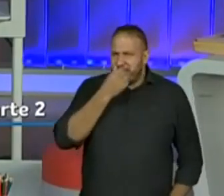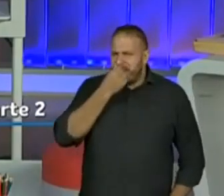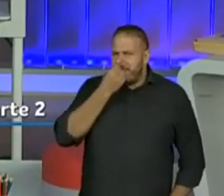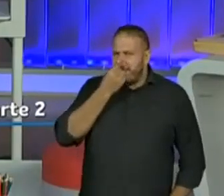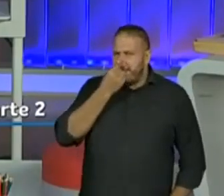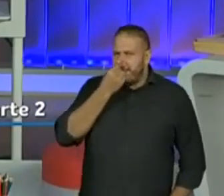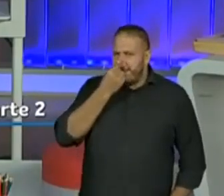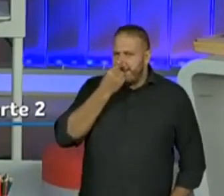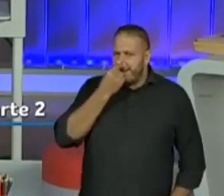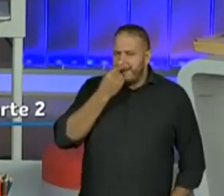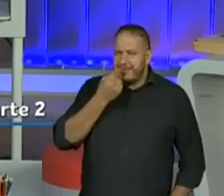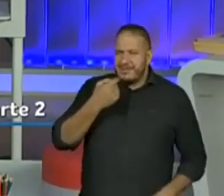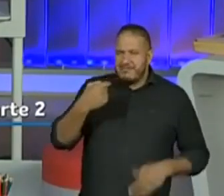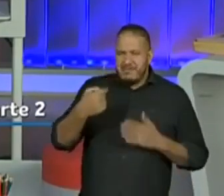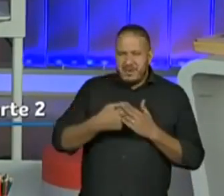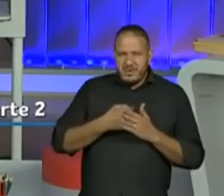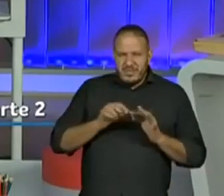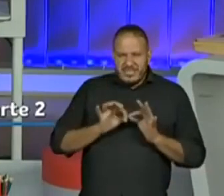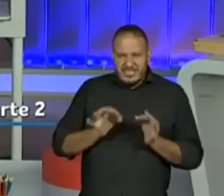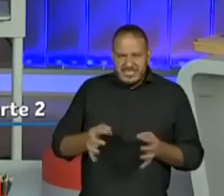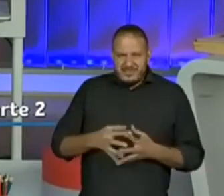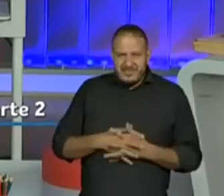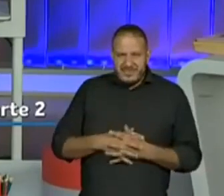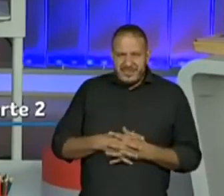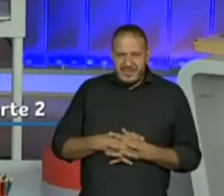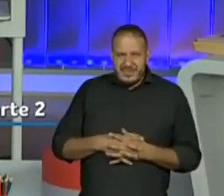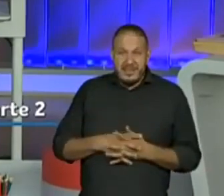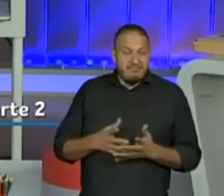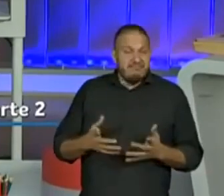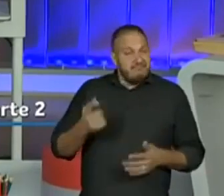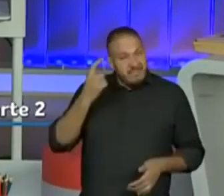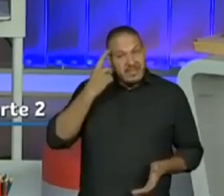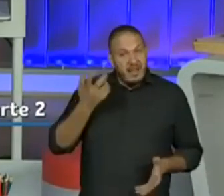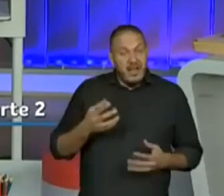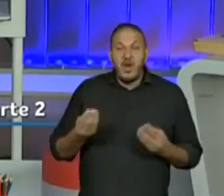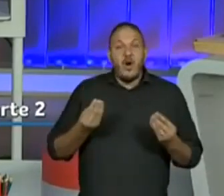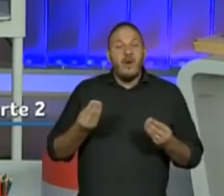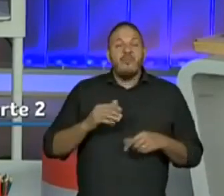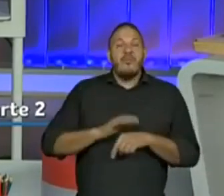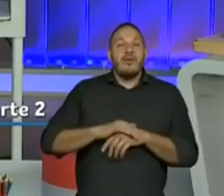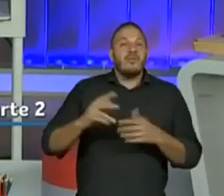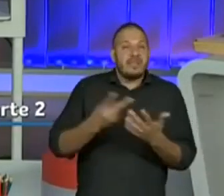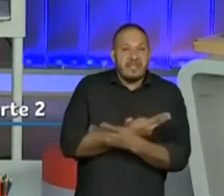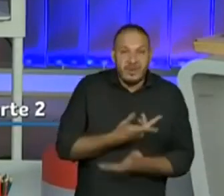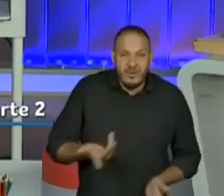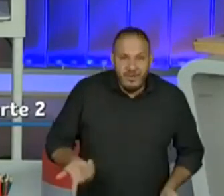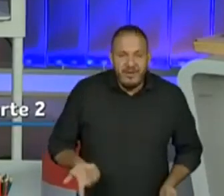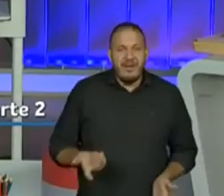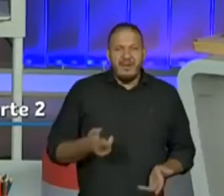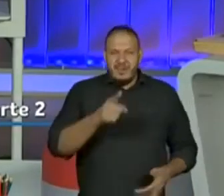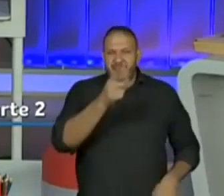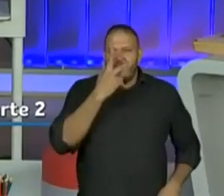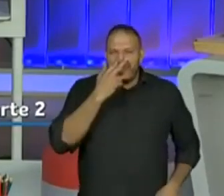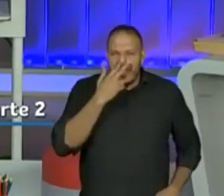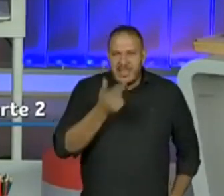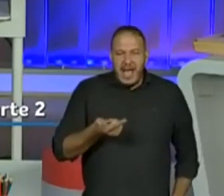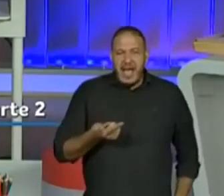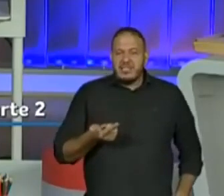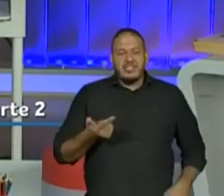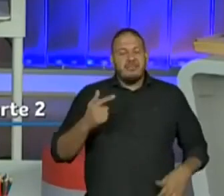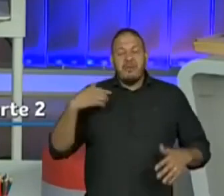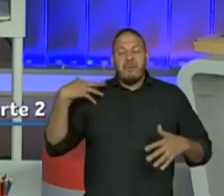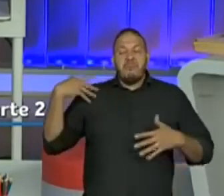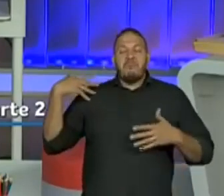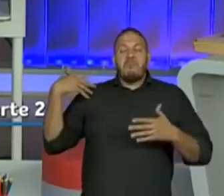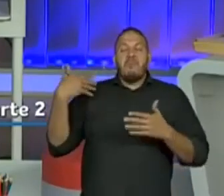Ai, que pergunta simples, né? Mas é bom pensar. Como que foi? O vocês acham que chegou nesse